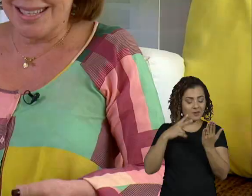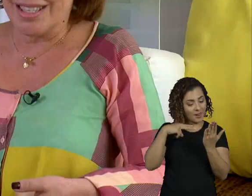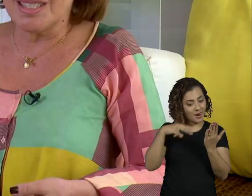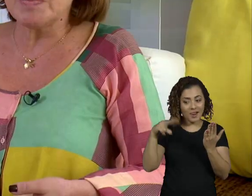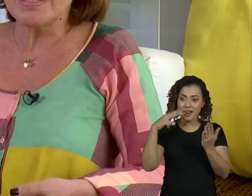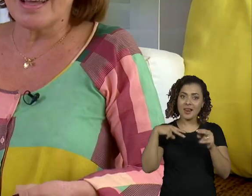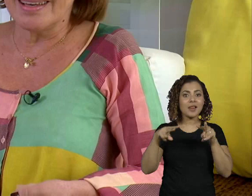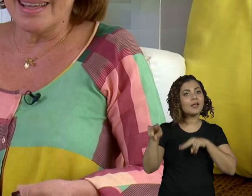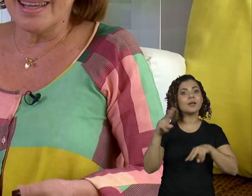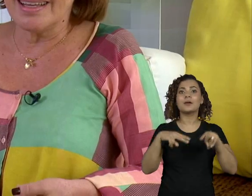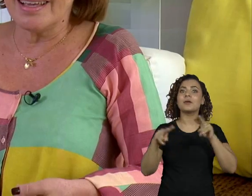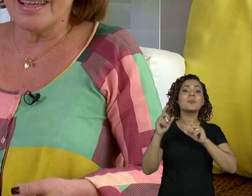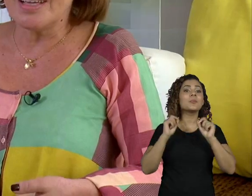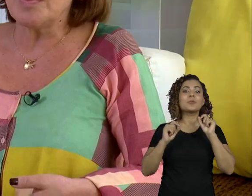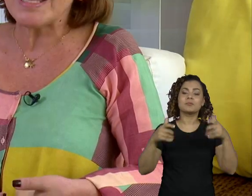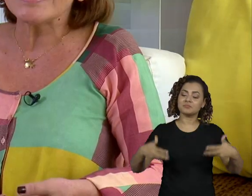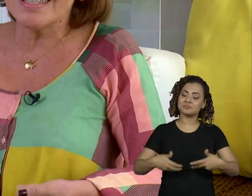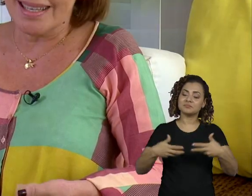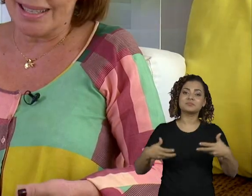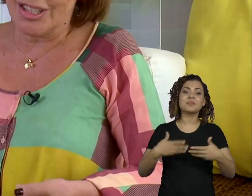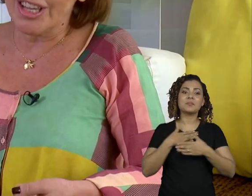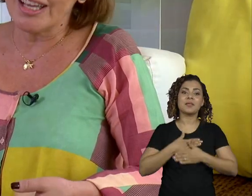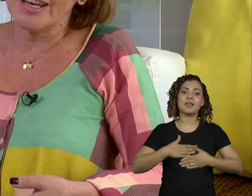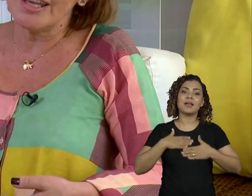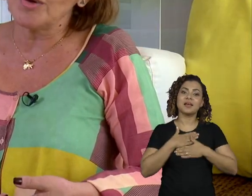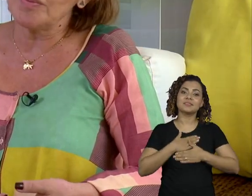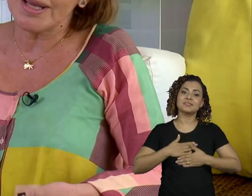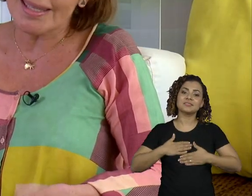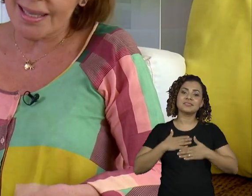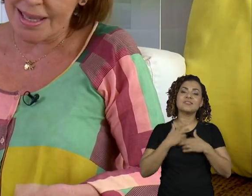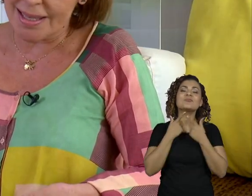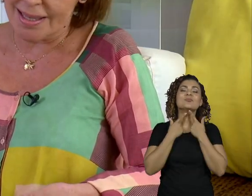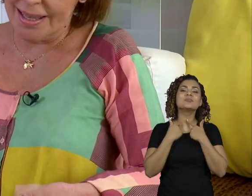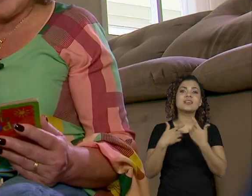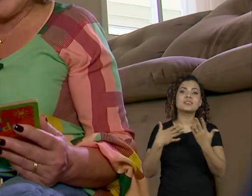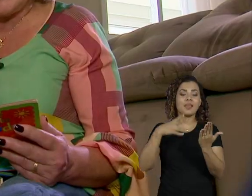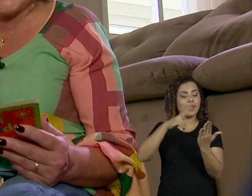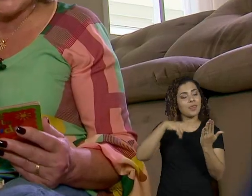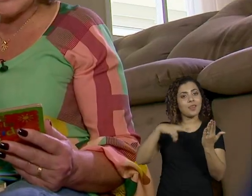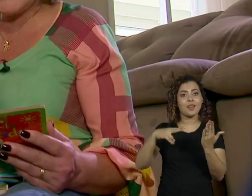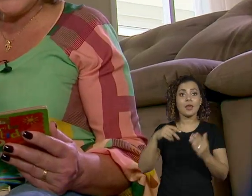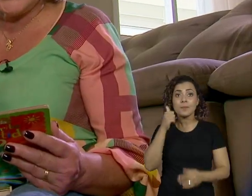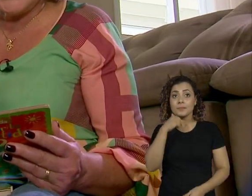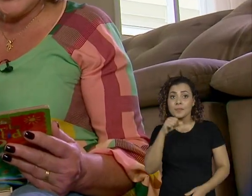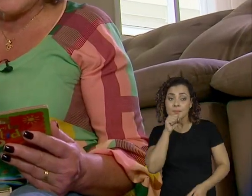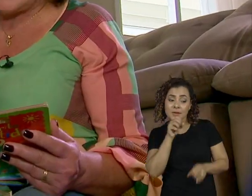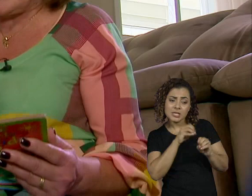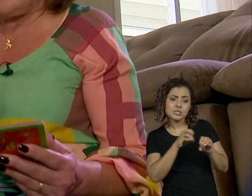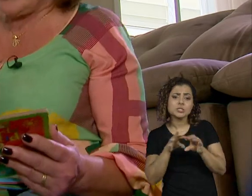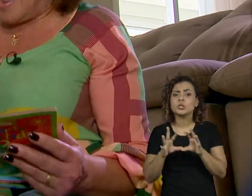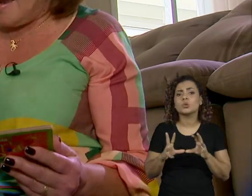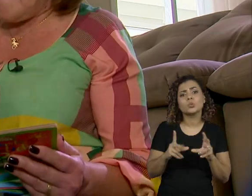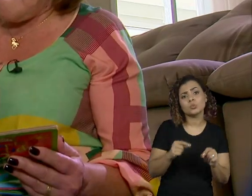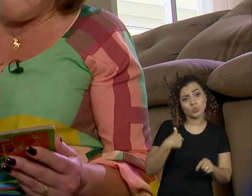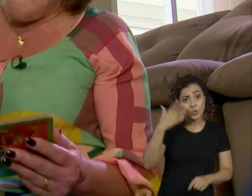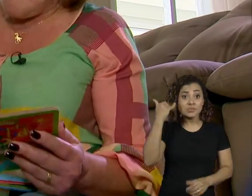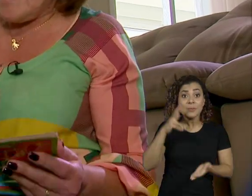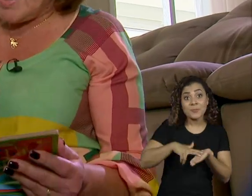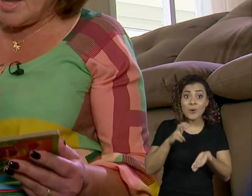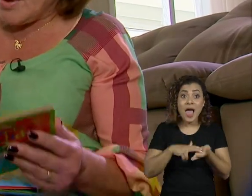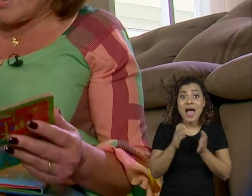gente deseja despertar nele é o prazer, a gente quer que ele leia com prazer. A mamãe me ensina tudo, eu já sei pular